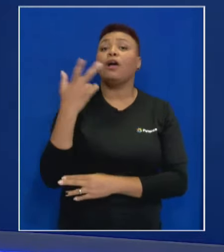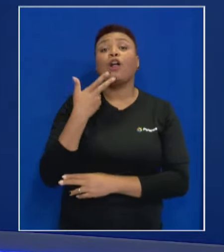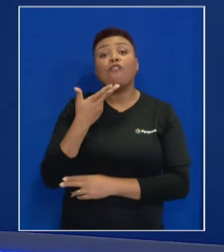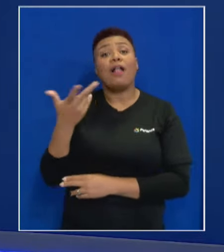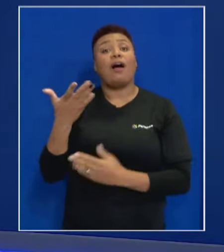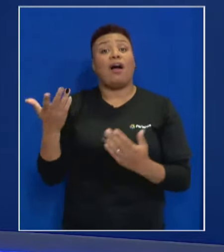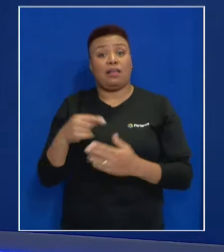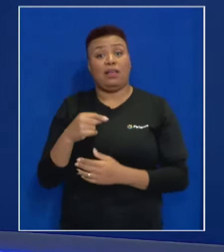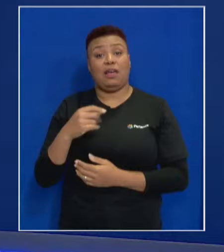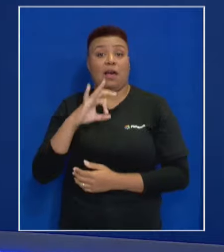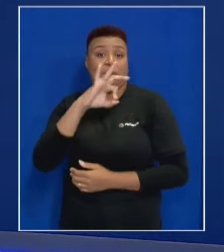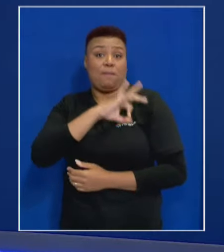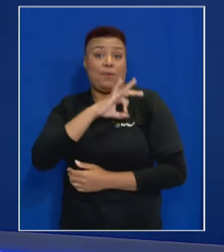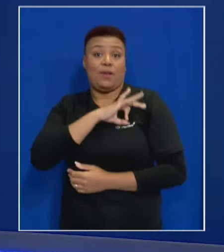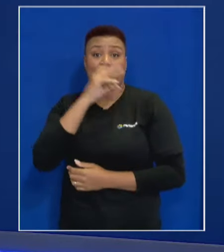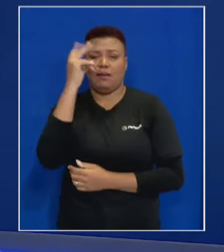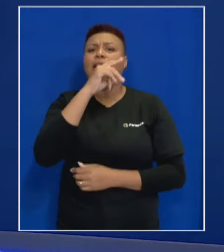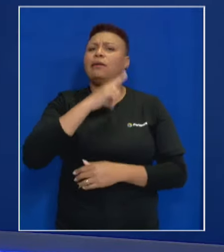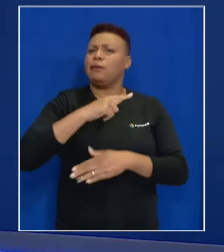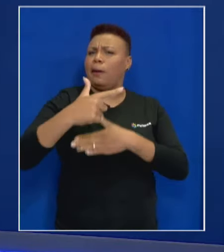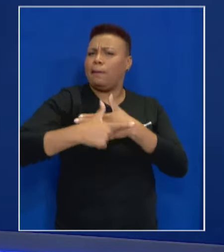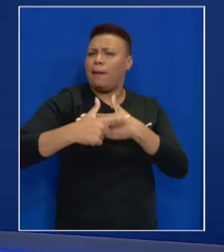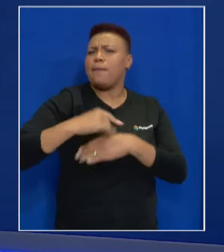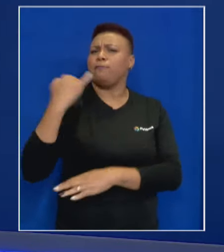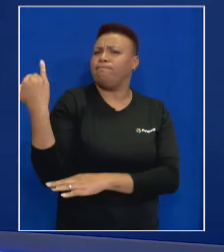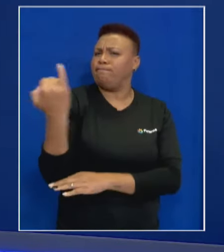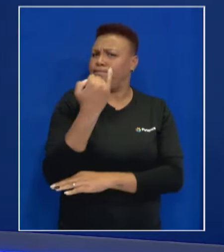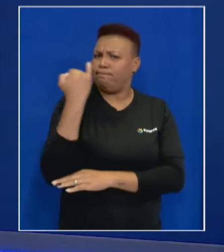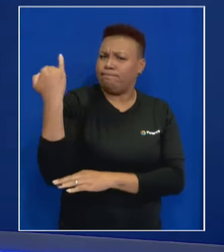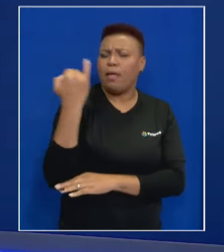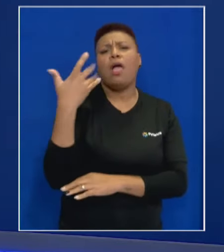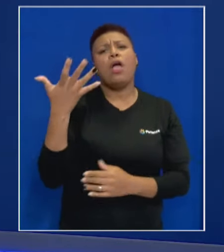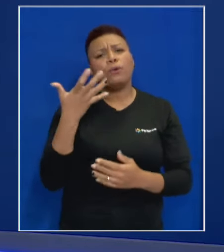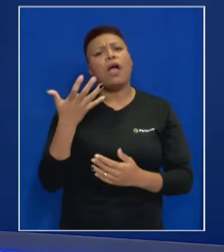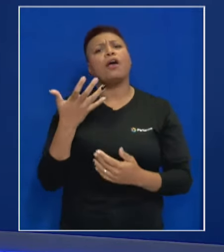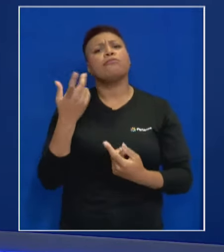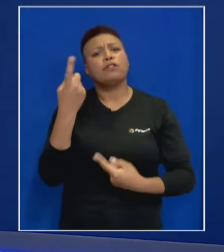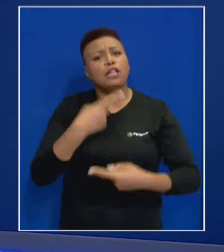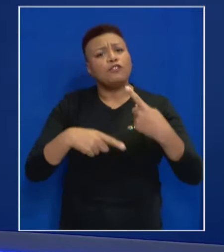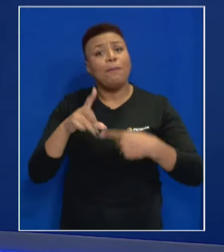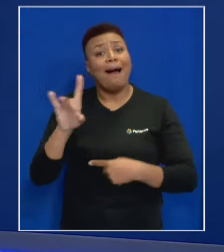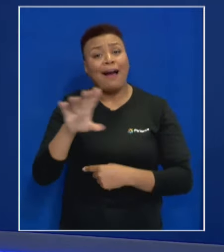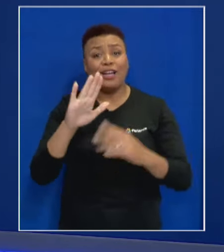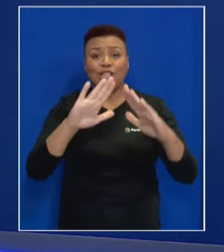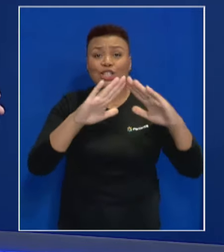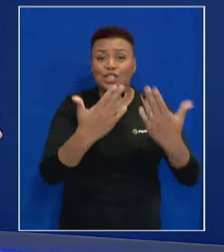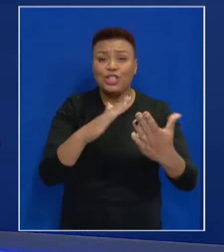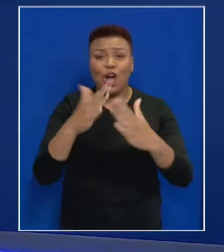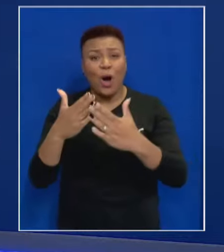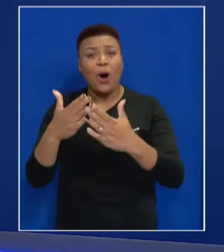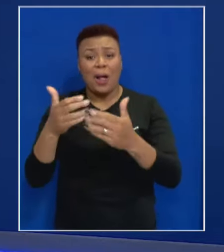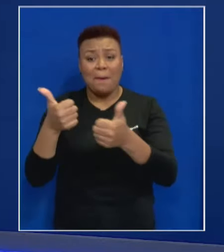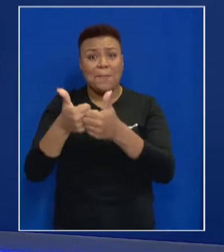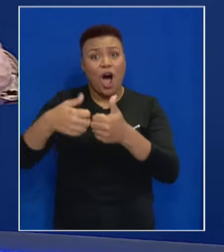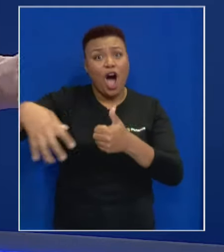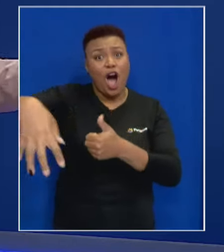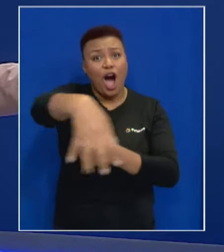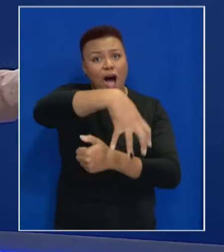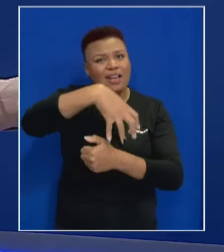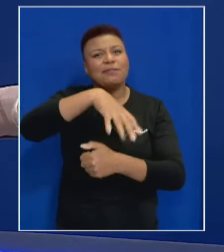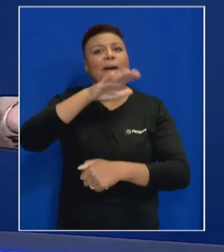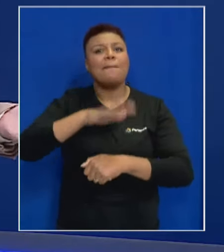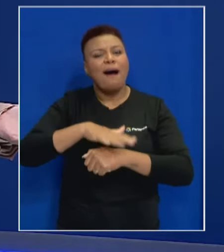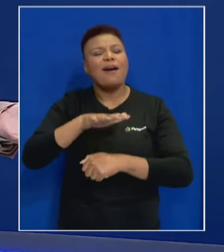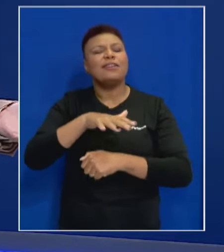dizer que a Guarda Municipal tem um papel fundamental. Eu quero transformar cada escola e o entorno delas o mais